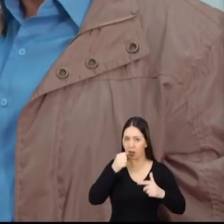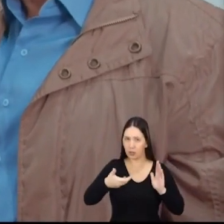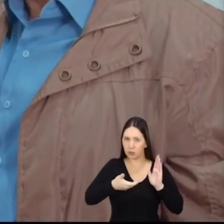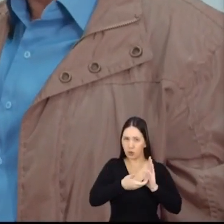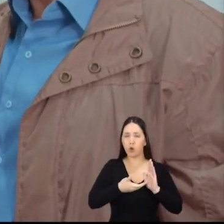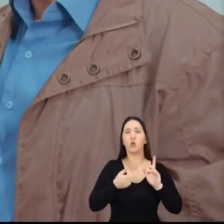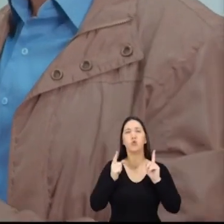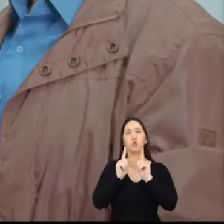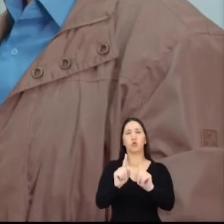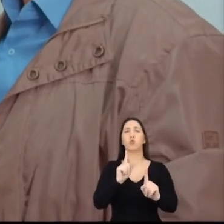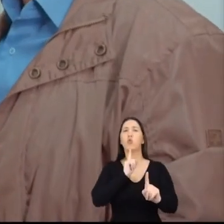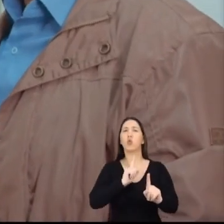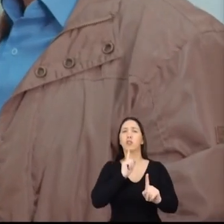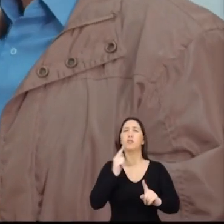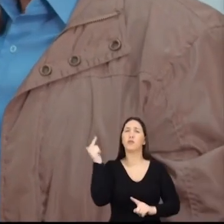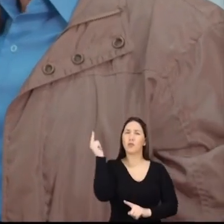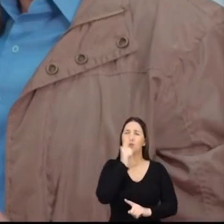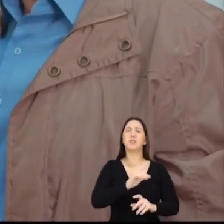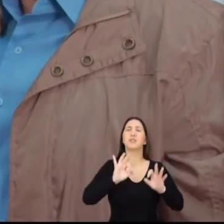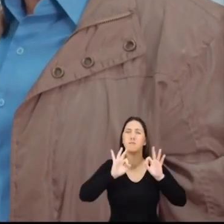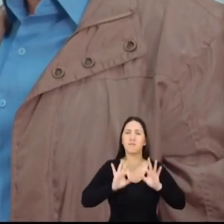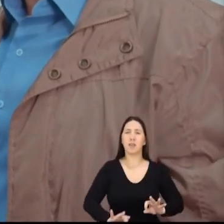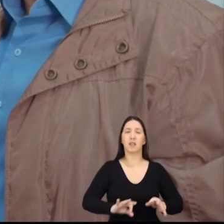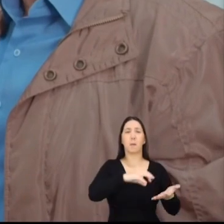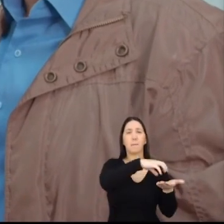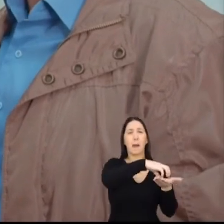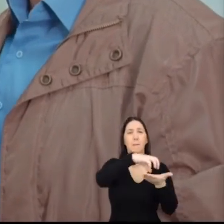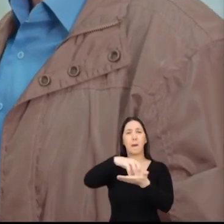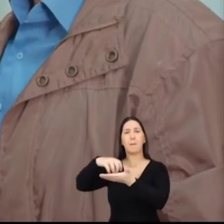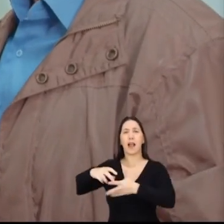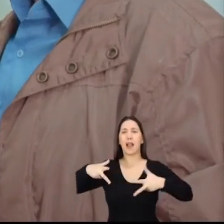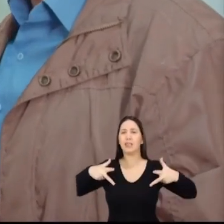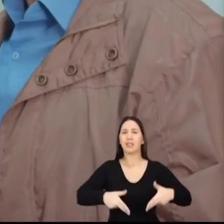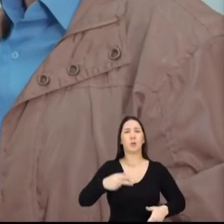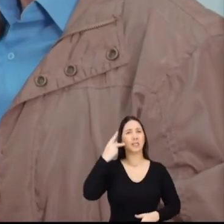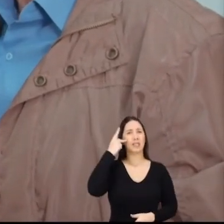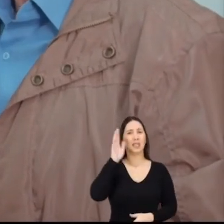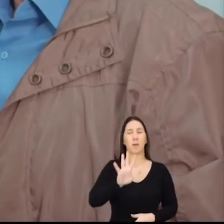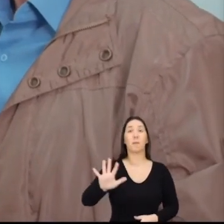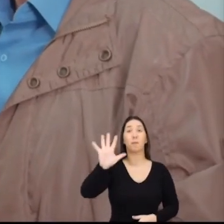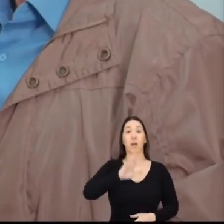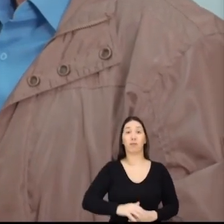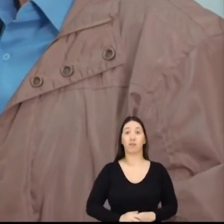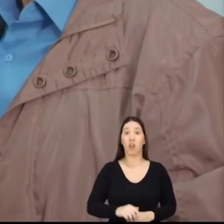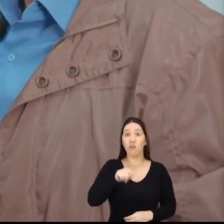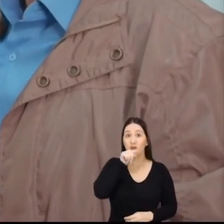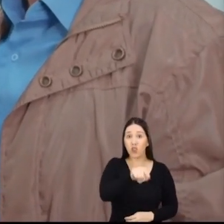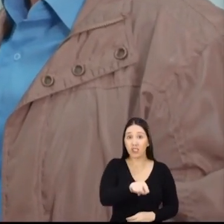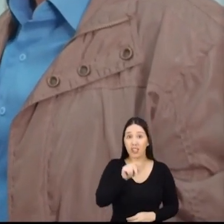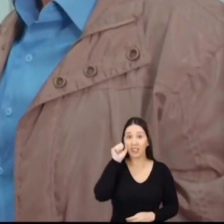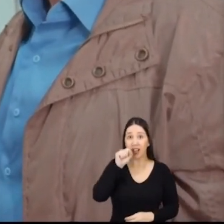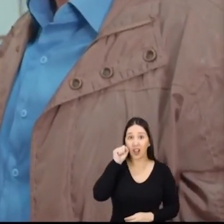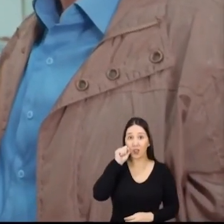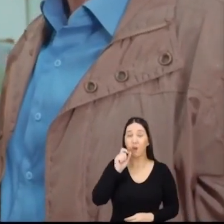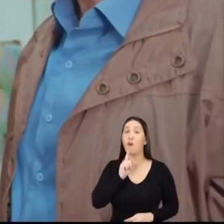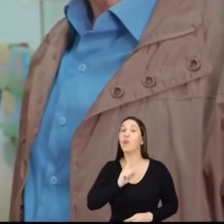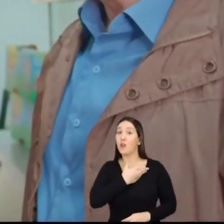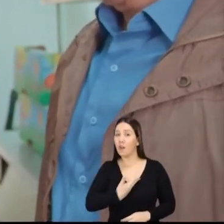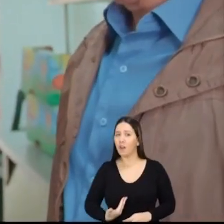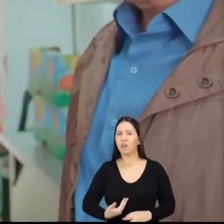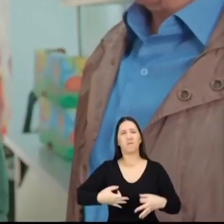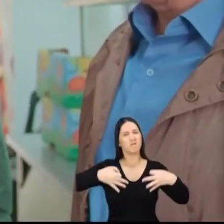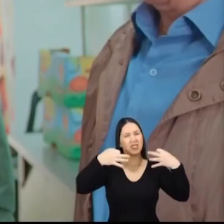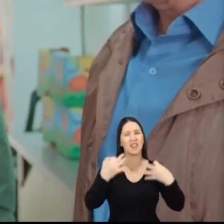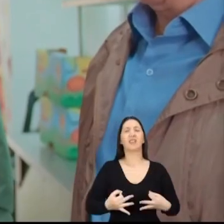gente vai, sem dúvida nenhuma, junto com o Rodrigo, levar os poços de castração para todo o estado de São Você, senador, e o Rodrigo, governador, eu não tenho